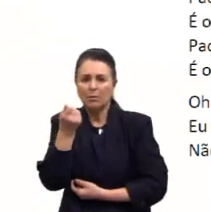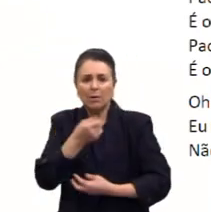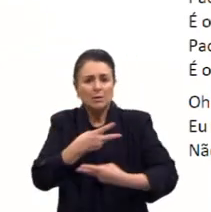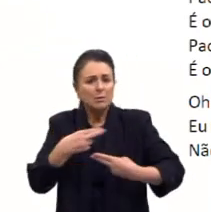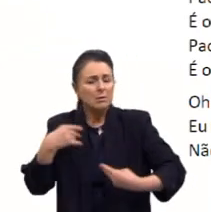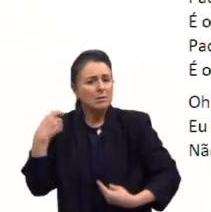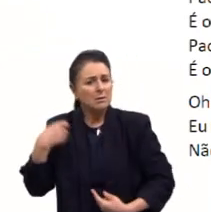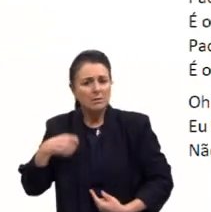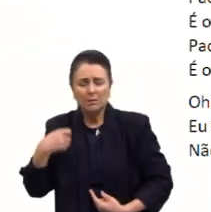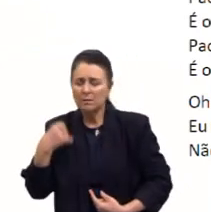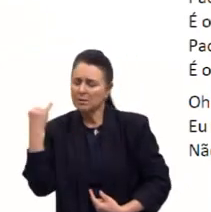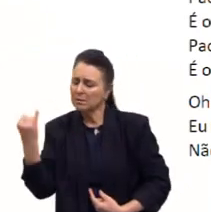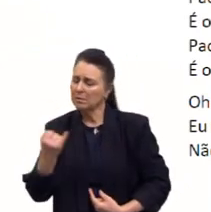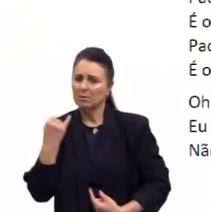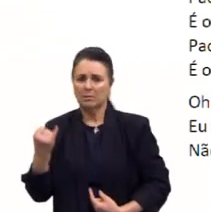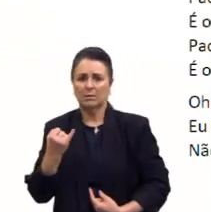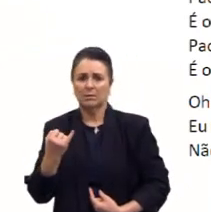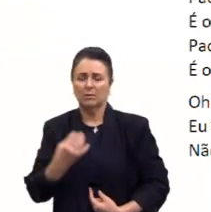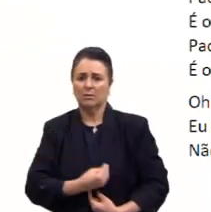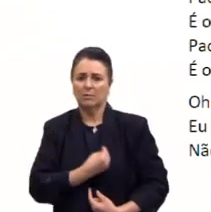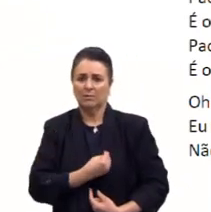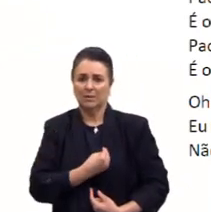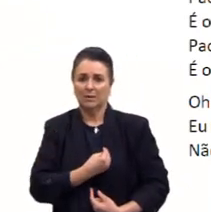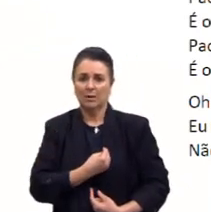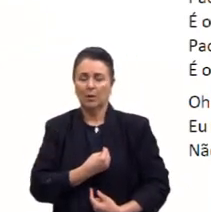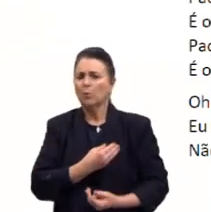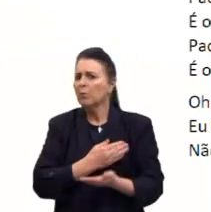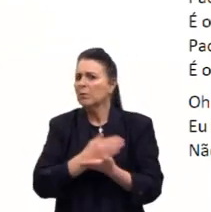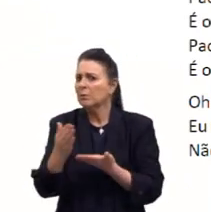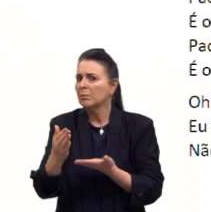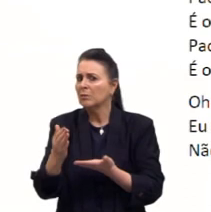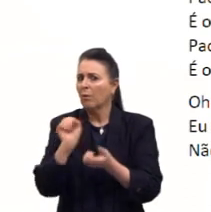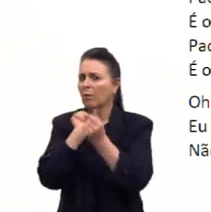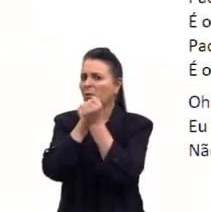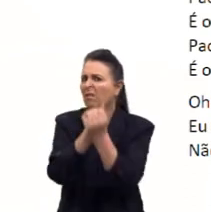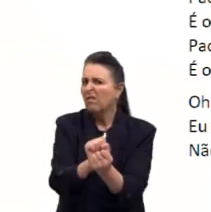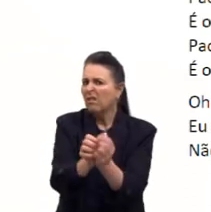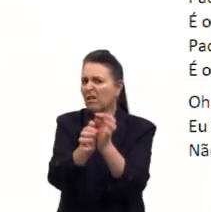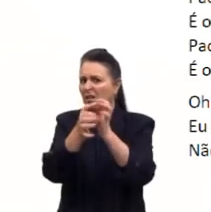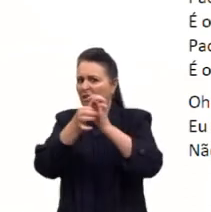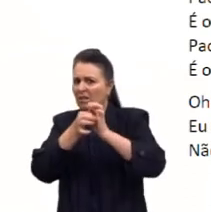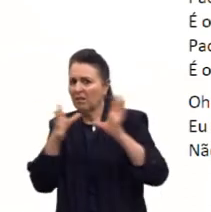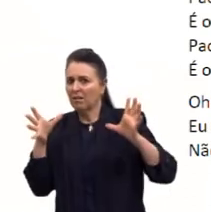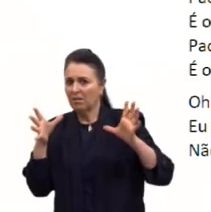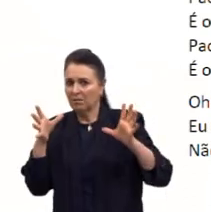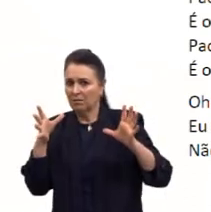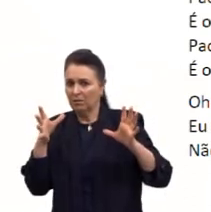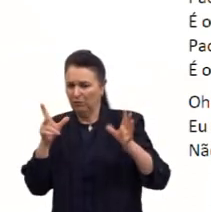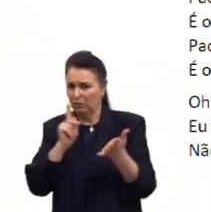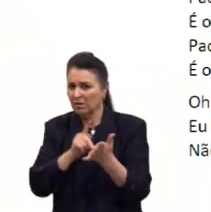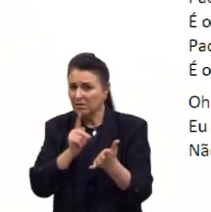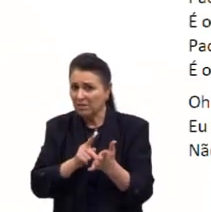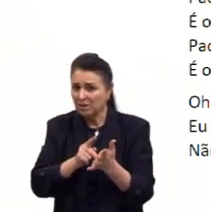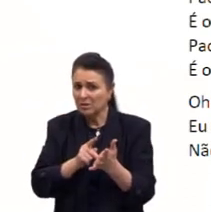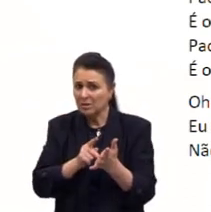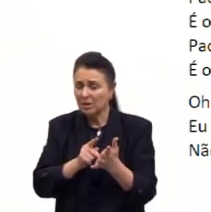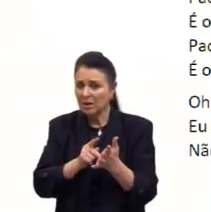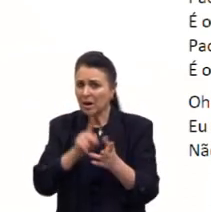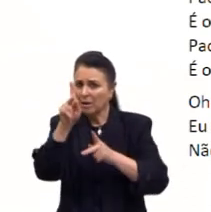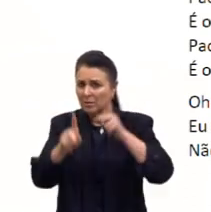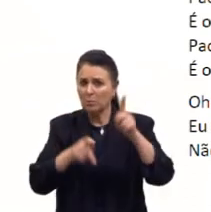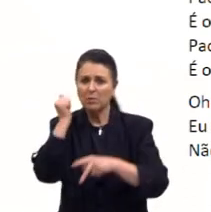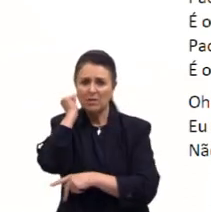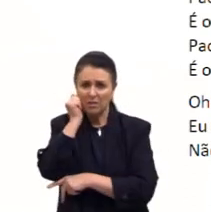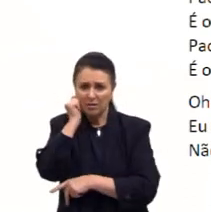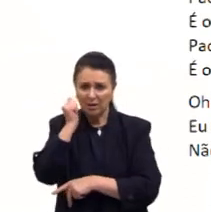que nós precisamos quando ocorreu o fim da escravidão. O que aconteceu? Aconteceu esses fatores? Os negros tiveram acesso